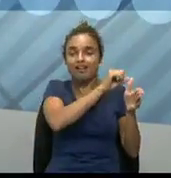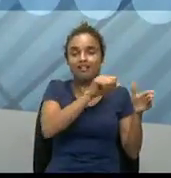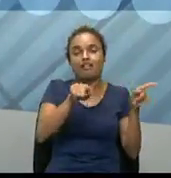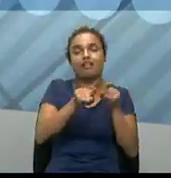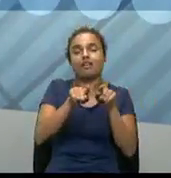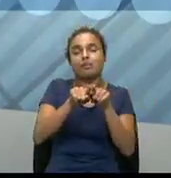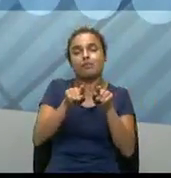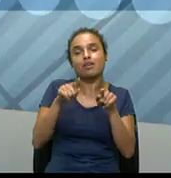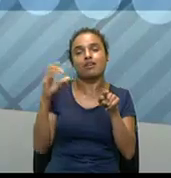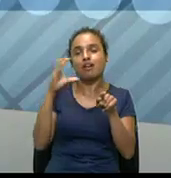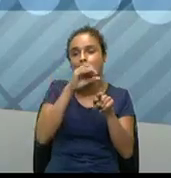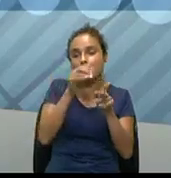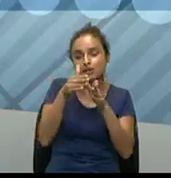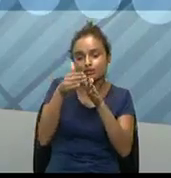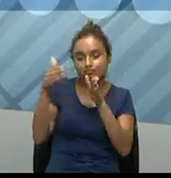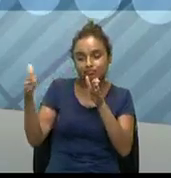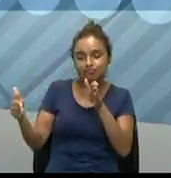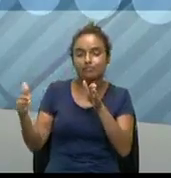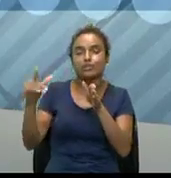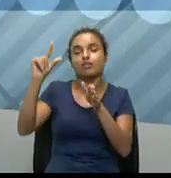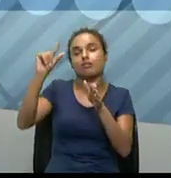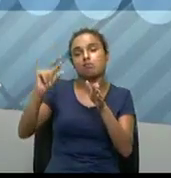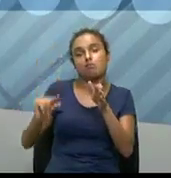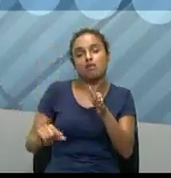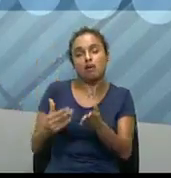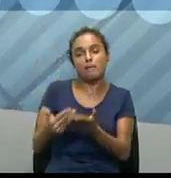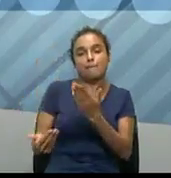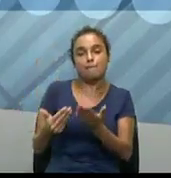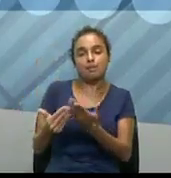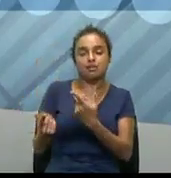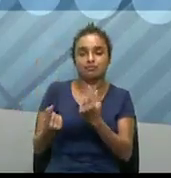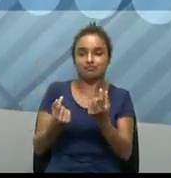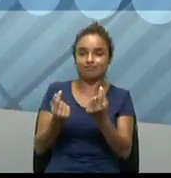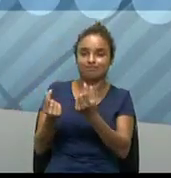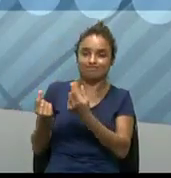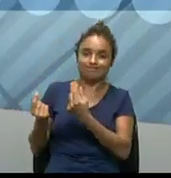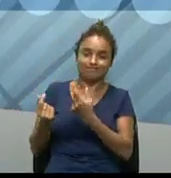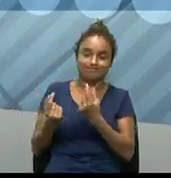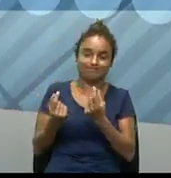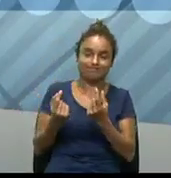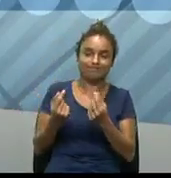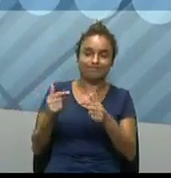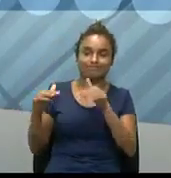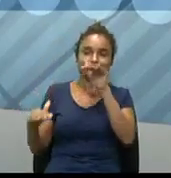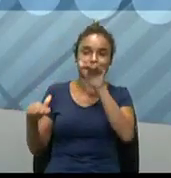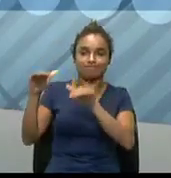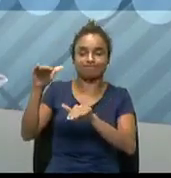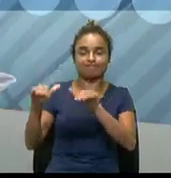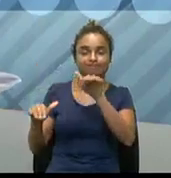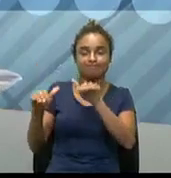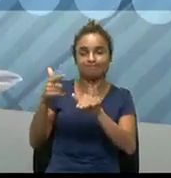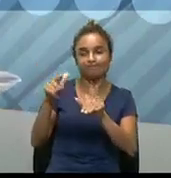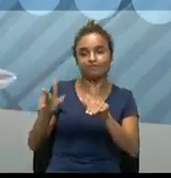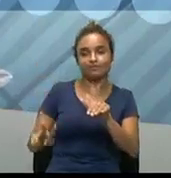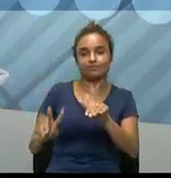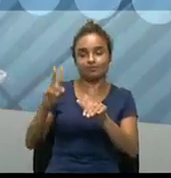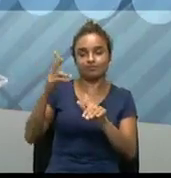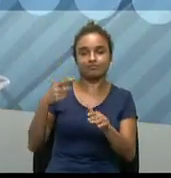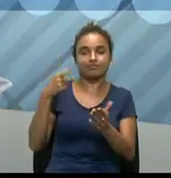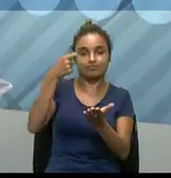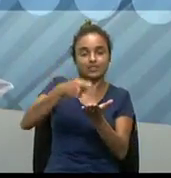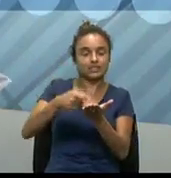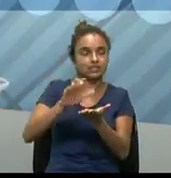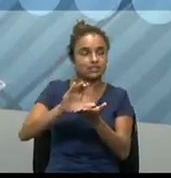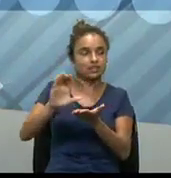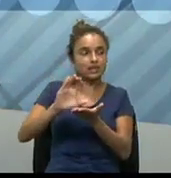também, né? Ao mesmo tempo, pode vir, né? Então, existe uma instabilidade, pode ser desvalorizado e o investidor, ele